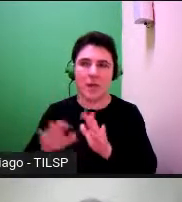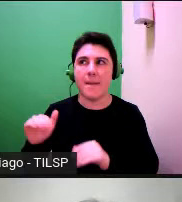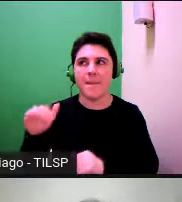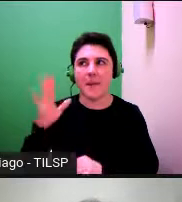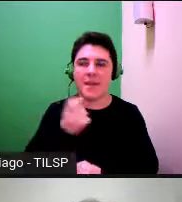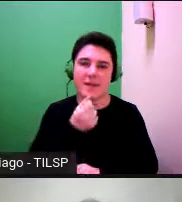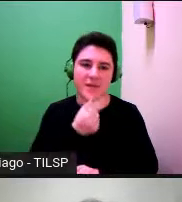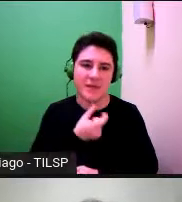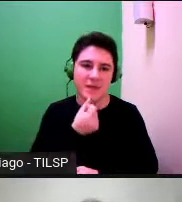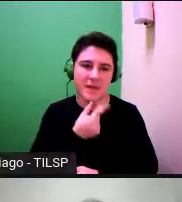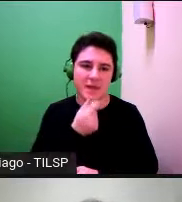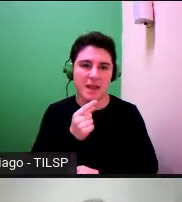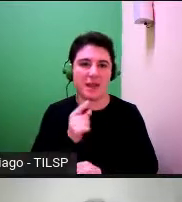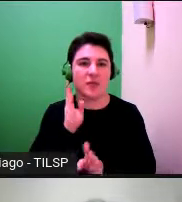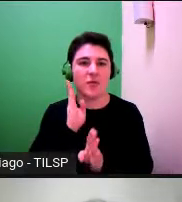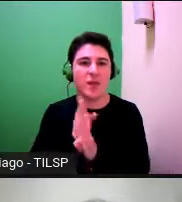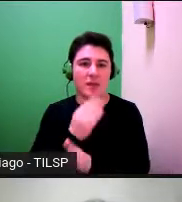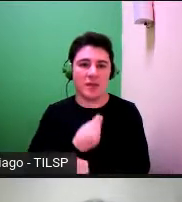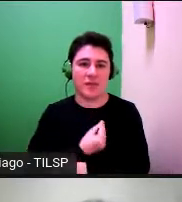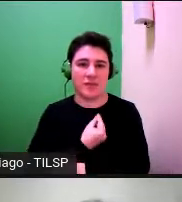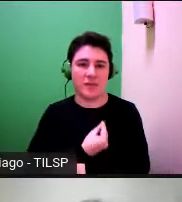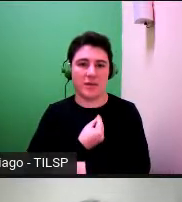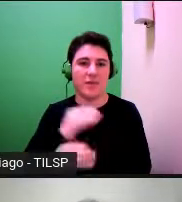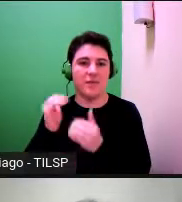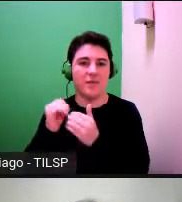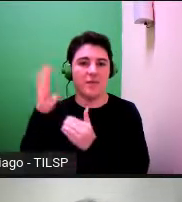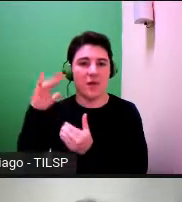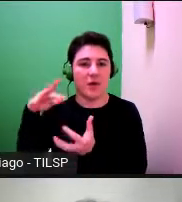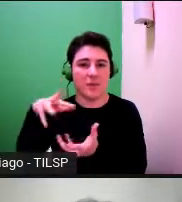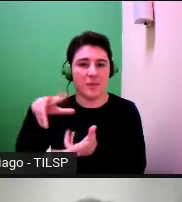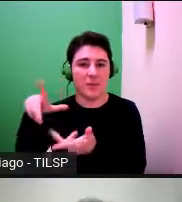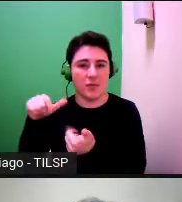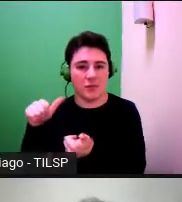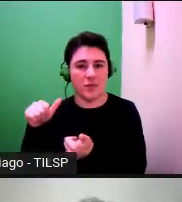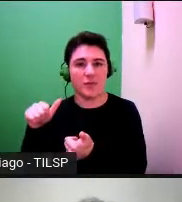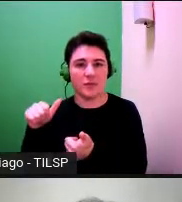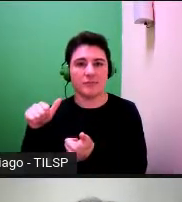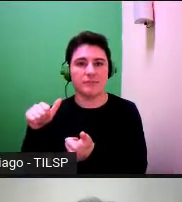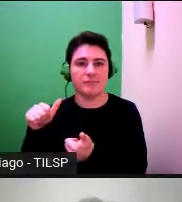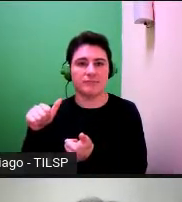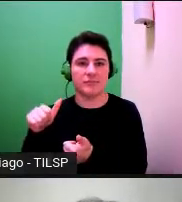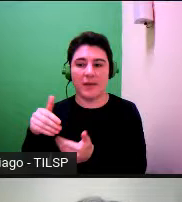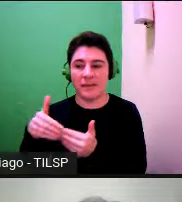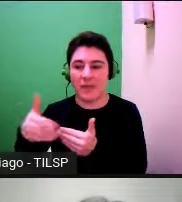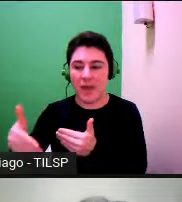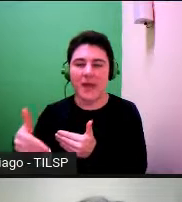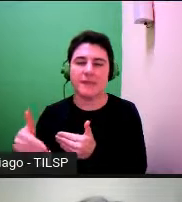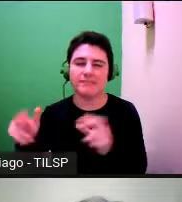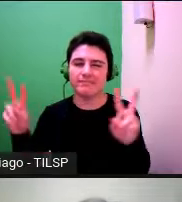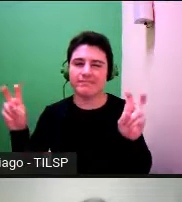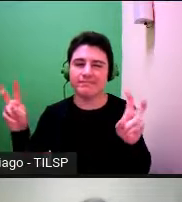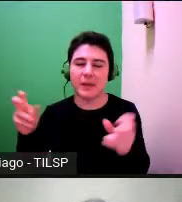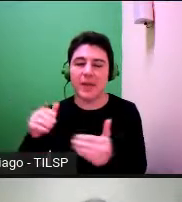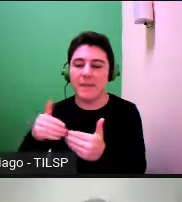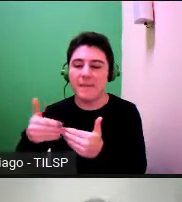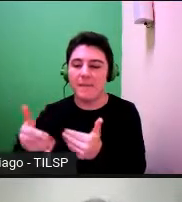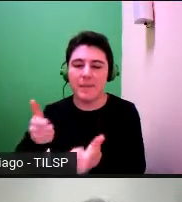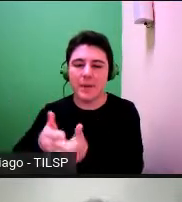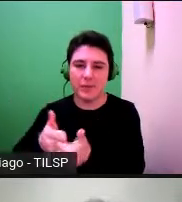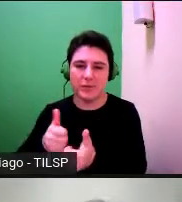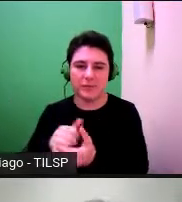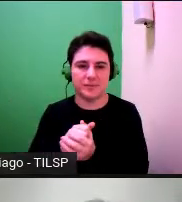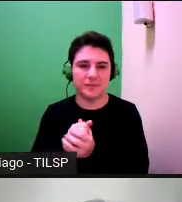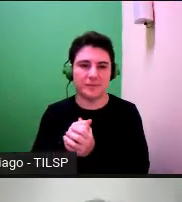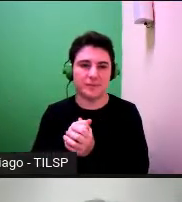é a descoberta de vida chama-se o título é a descoberta de vida extraterrestre está entre aspas muito próxima é